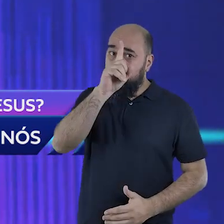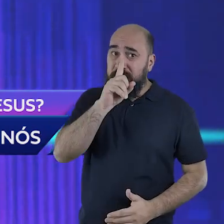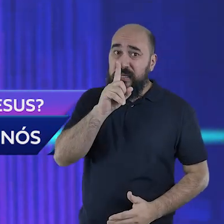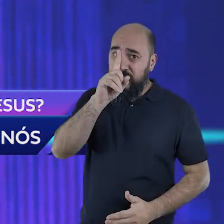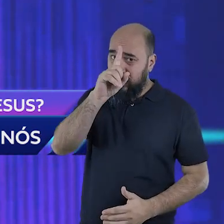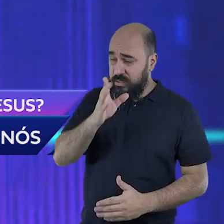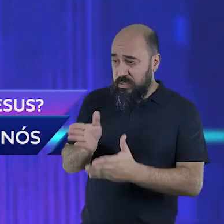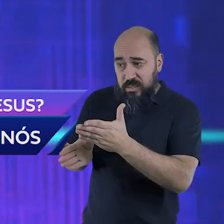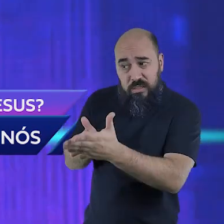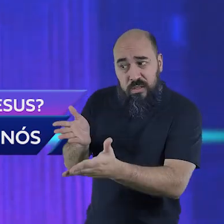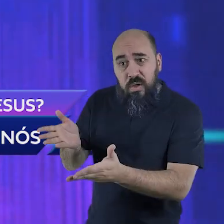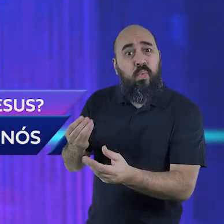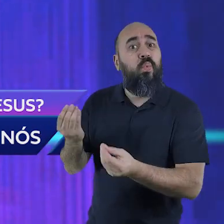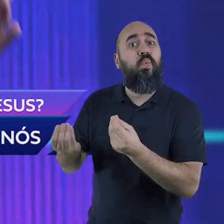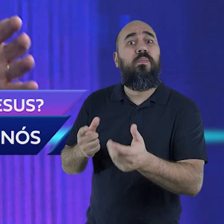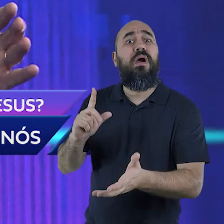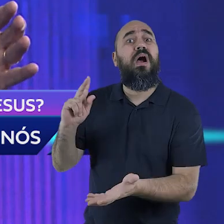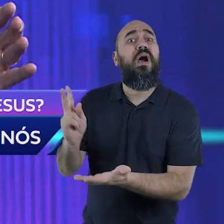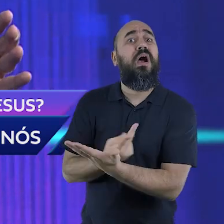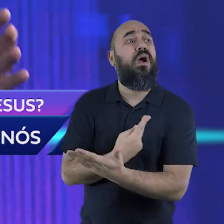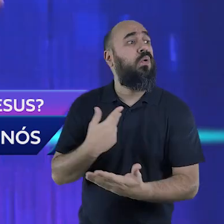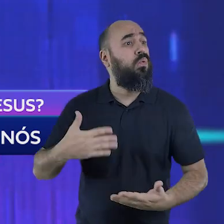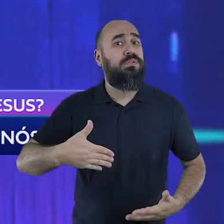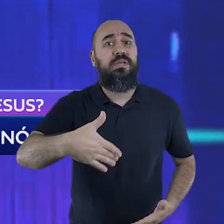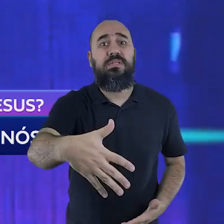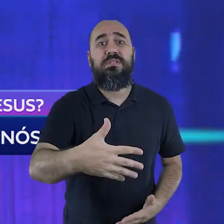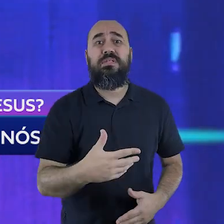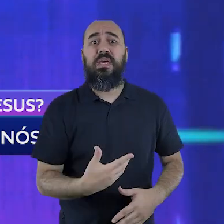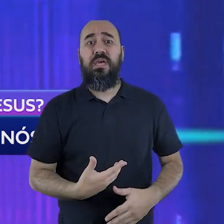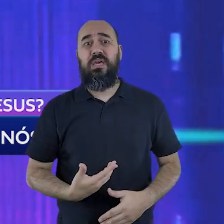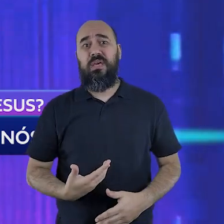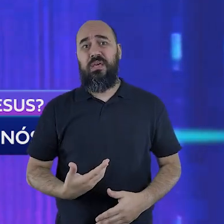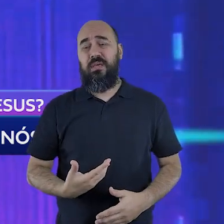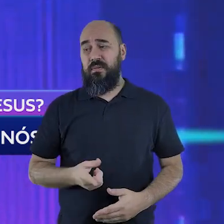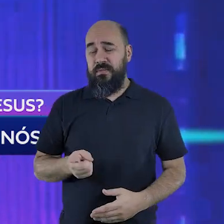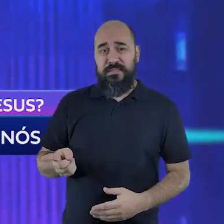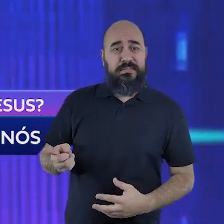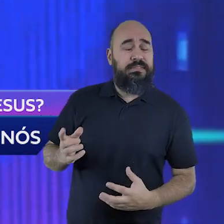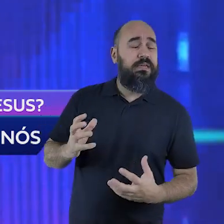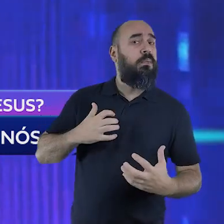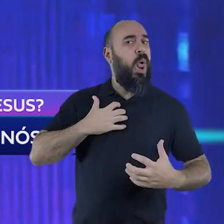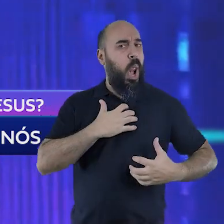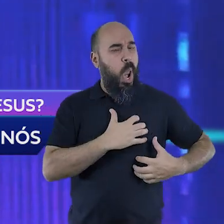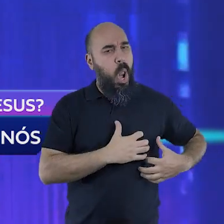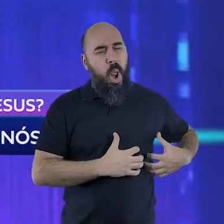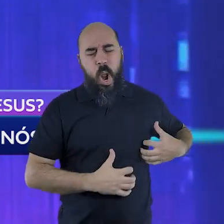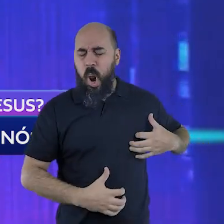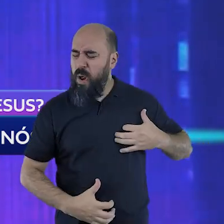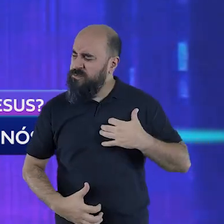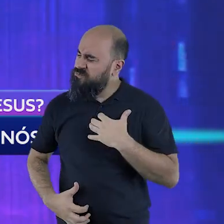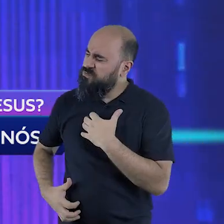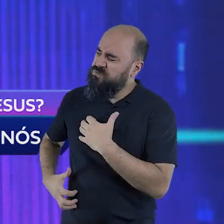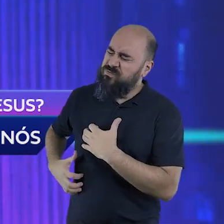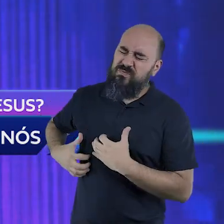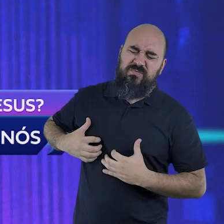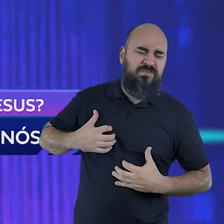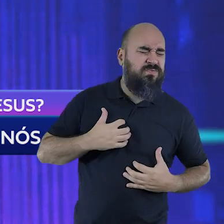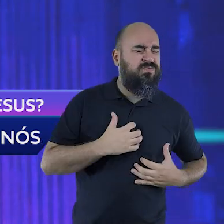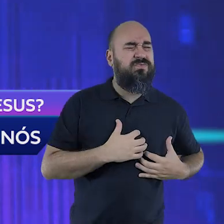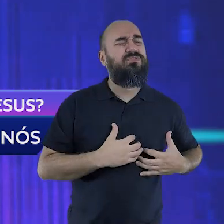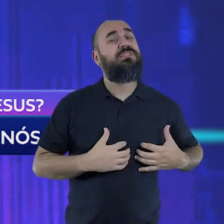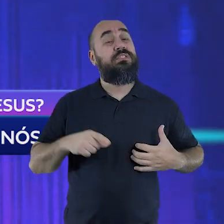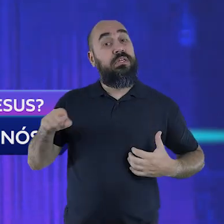expectativa sobre o que vai acontecer nos próximos momentos. Jesus estava ali